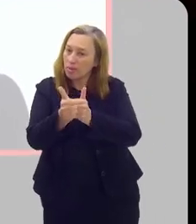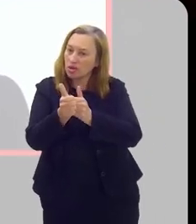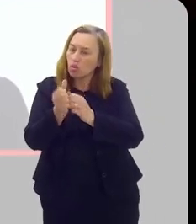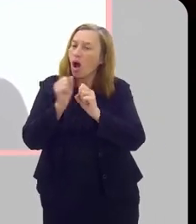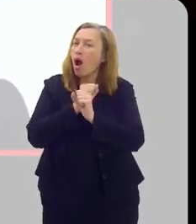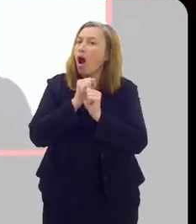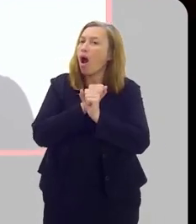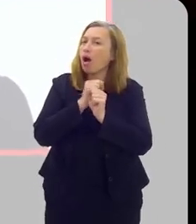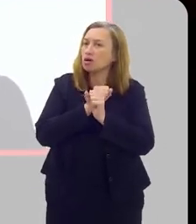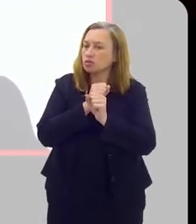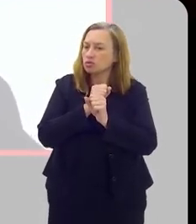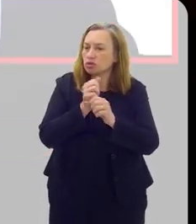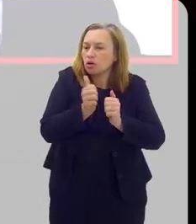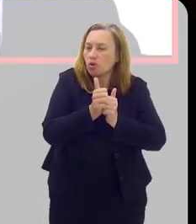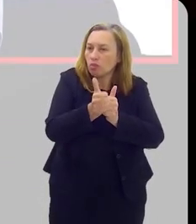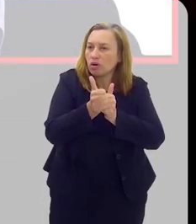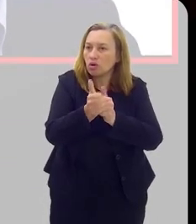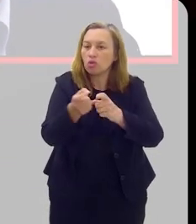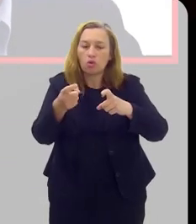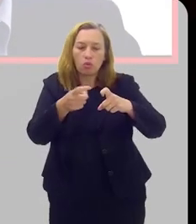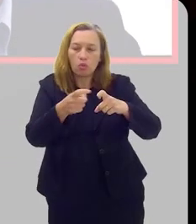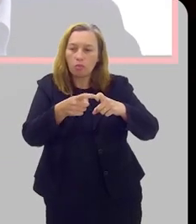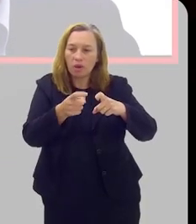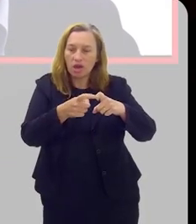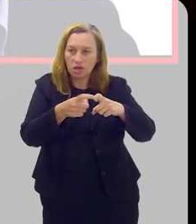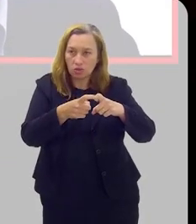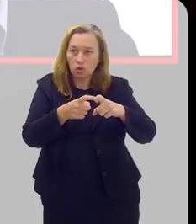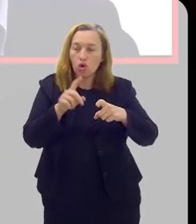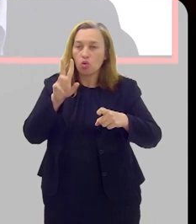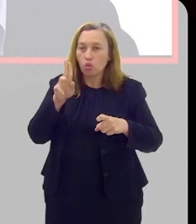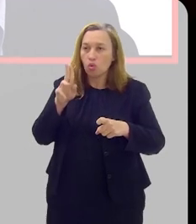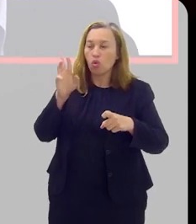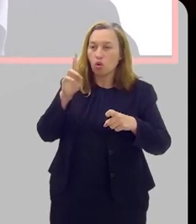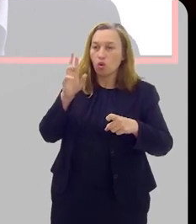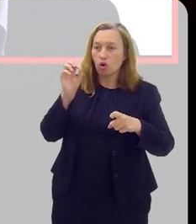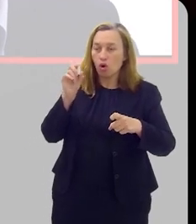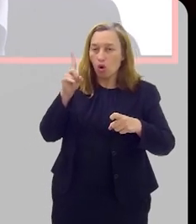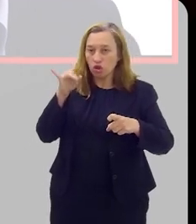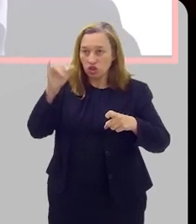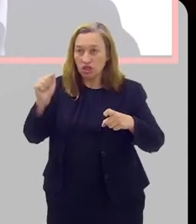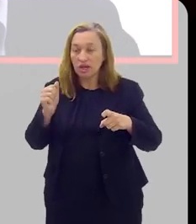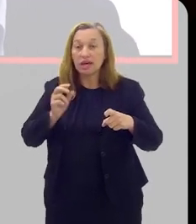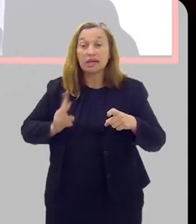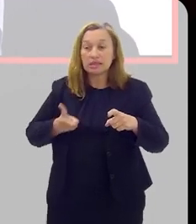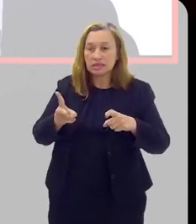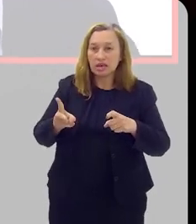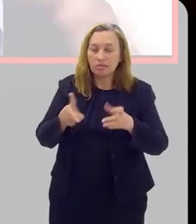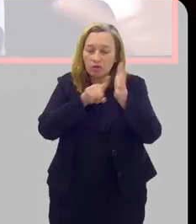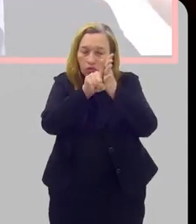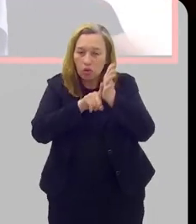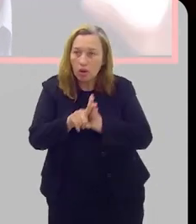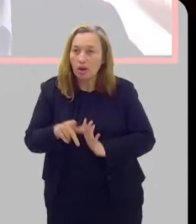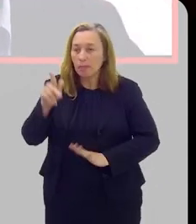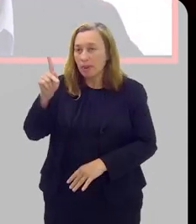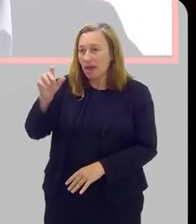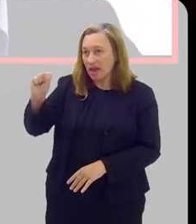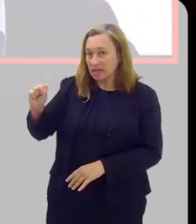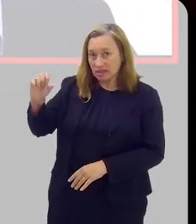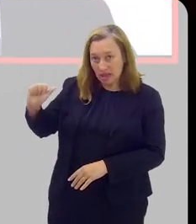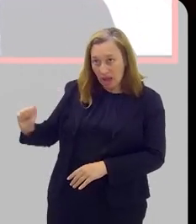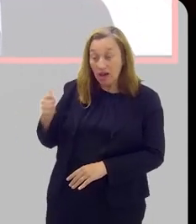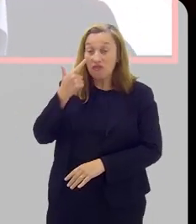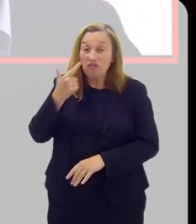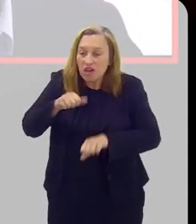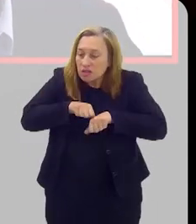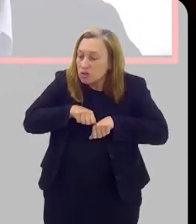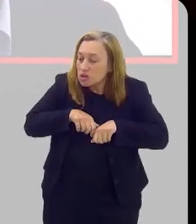acompanhamento por anos com o urologista. Ele vai sempre dosar o PSA para ver que realmente não tem aumento, procurar se tem alguma